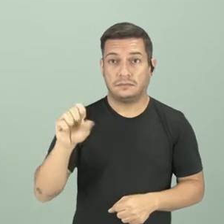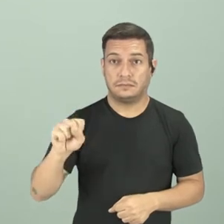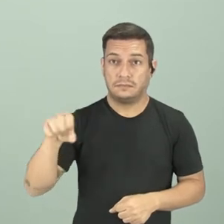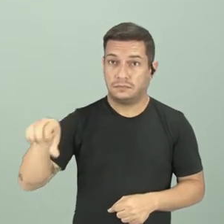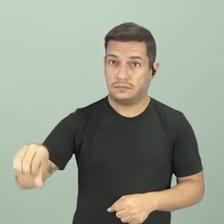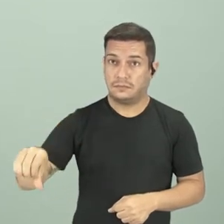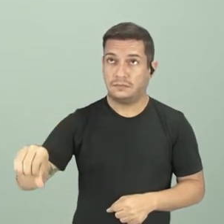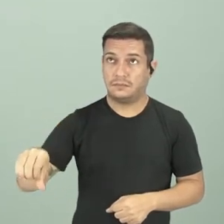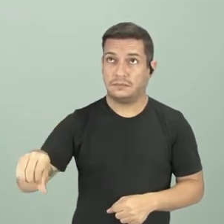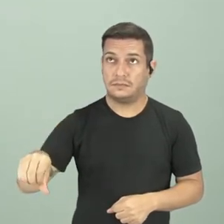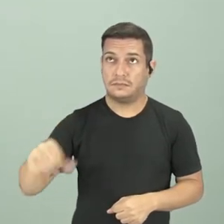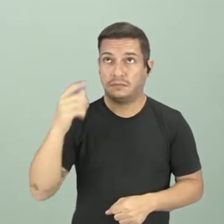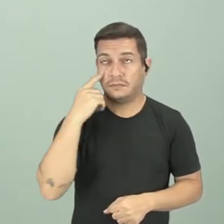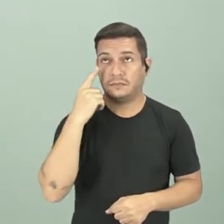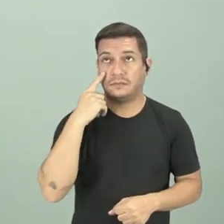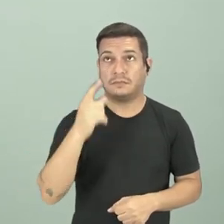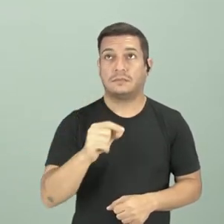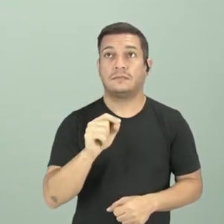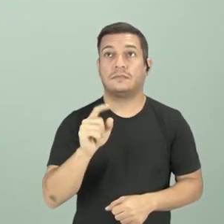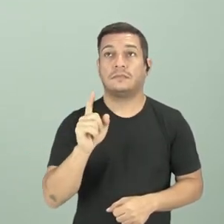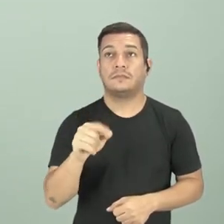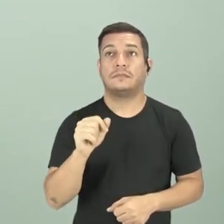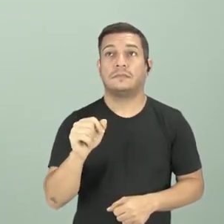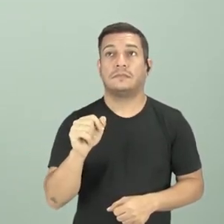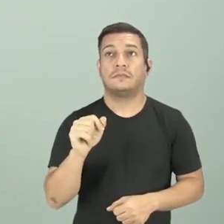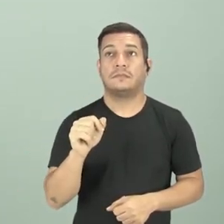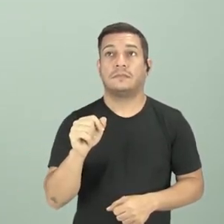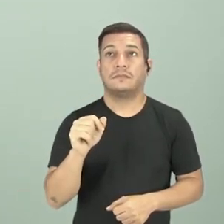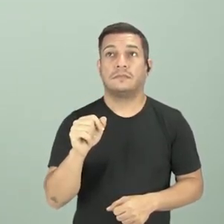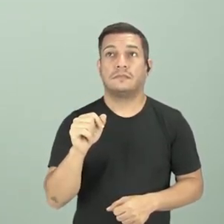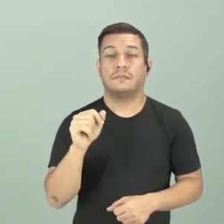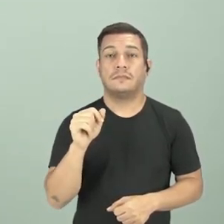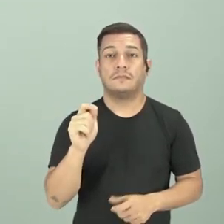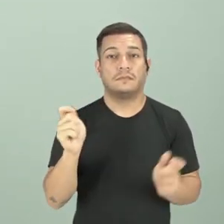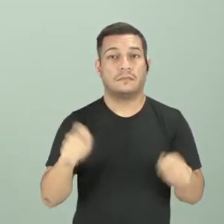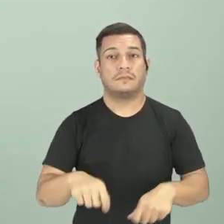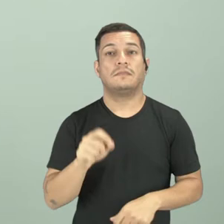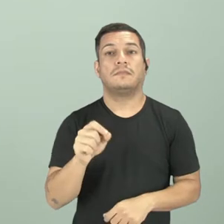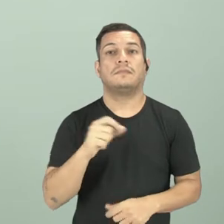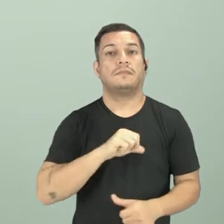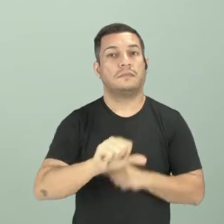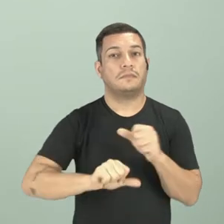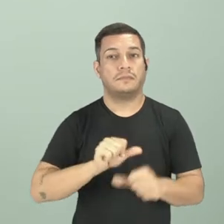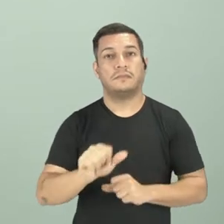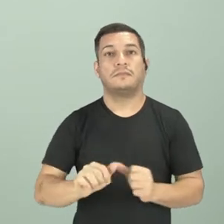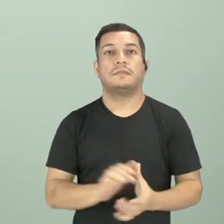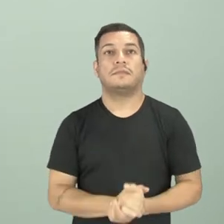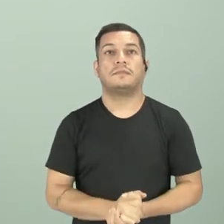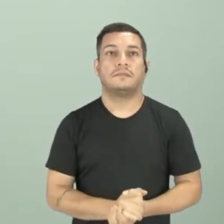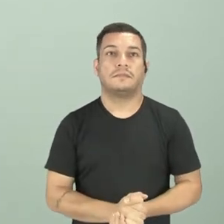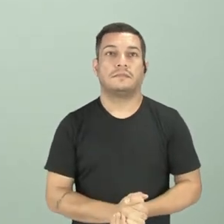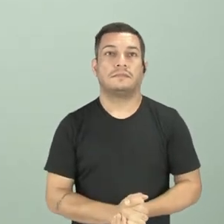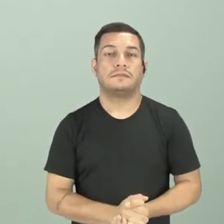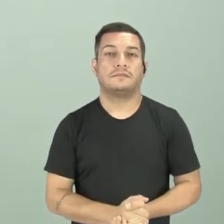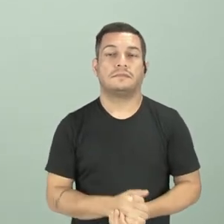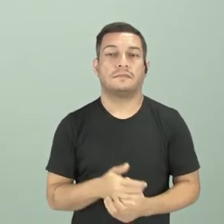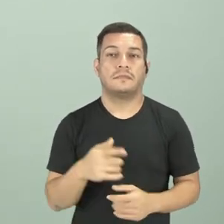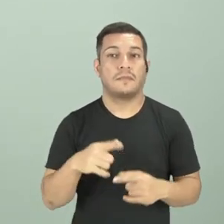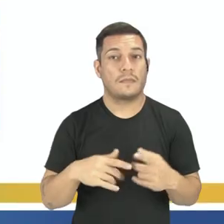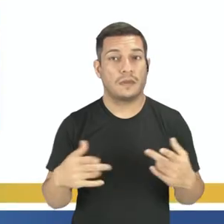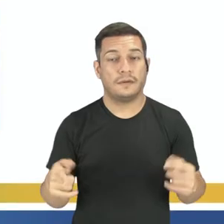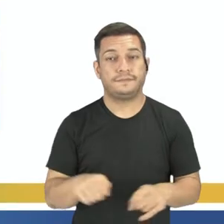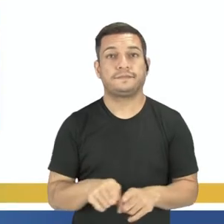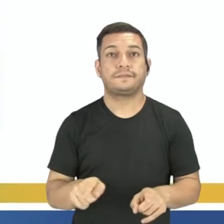é, vamos dizer, é conjunto, é conjunto às possibilidades de mudanças. No outro material,